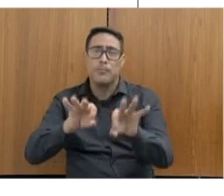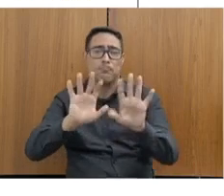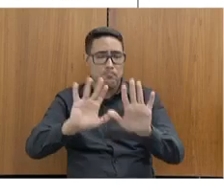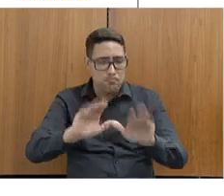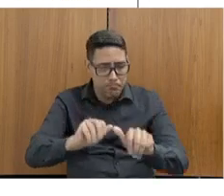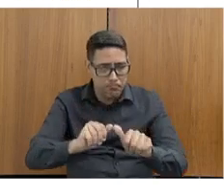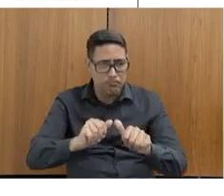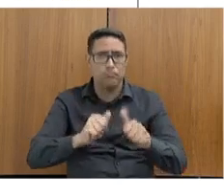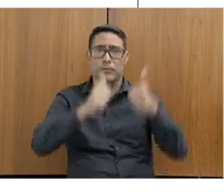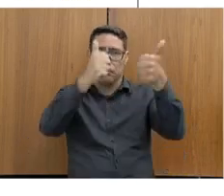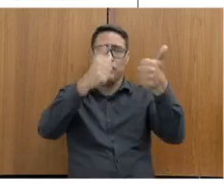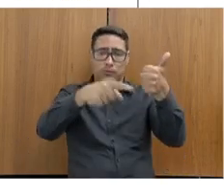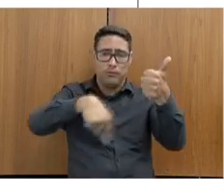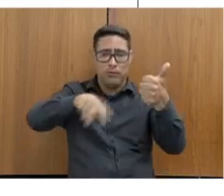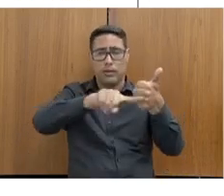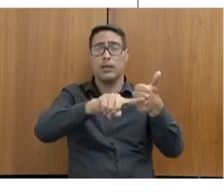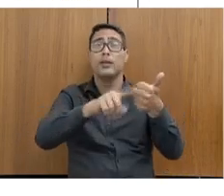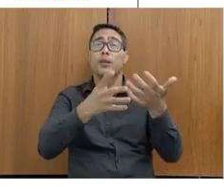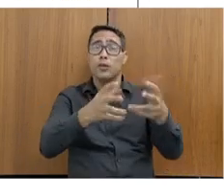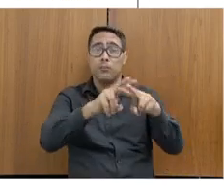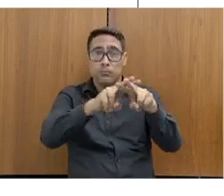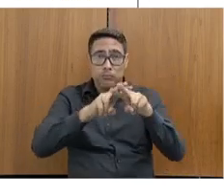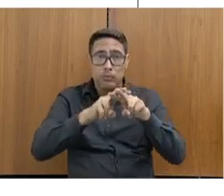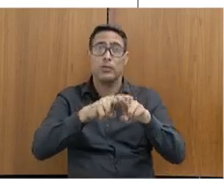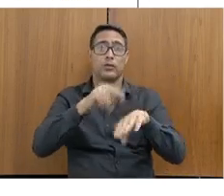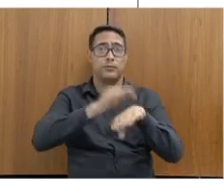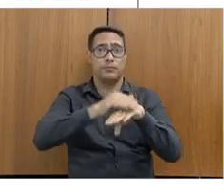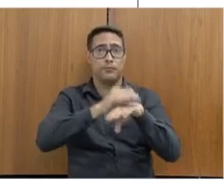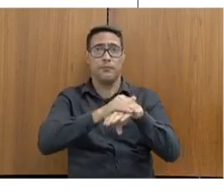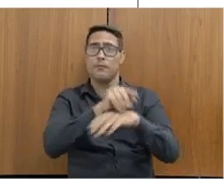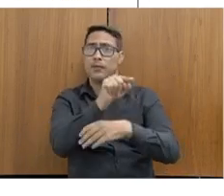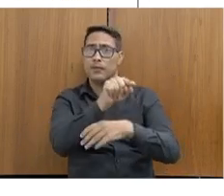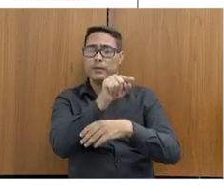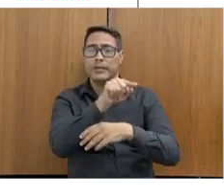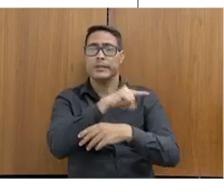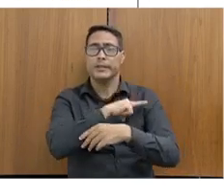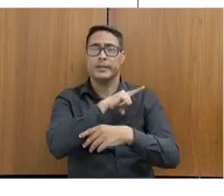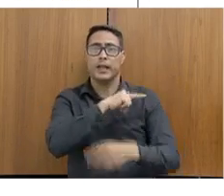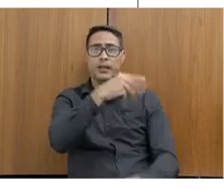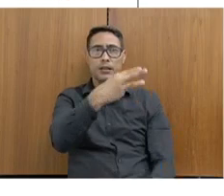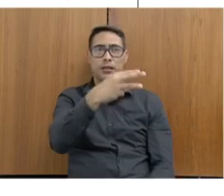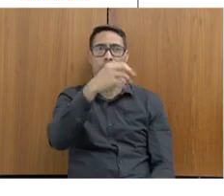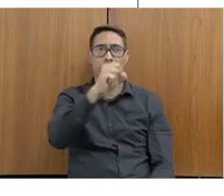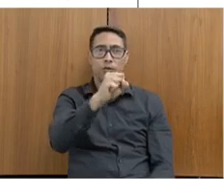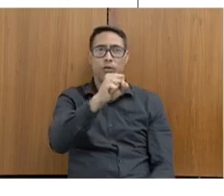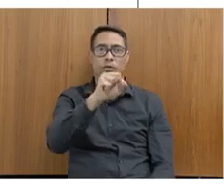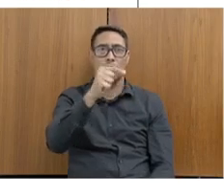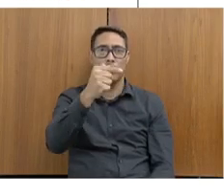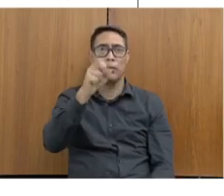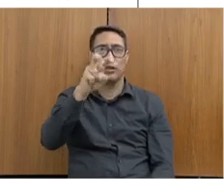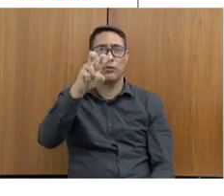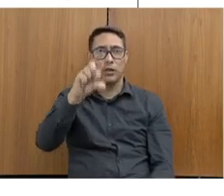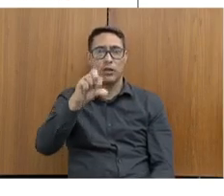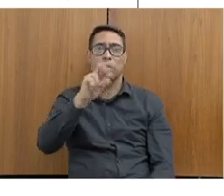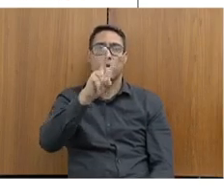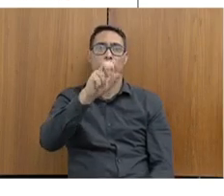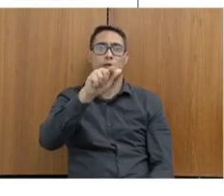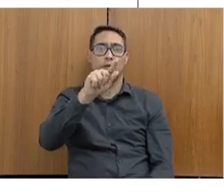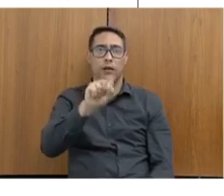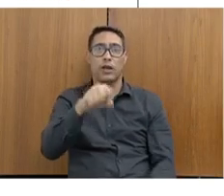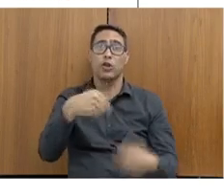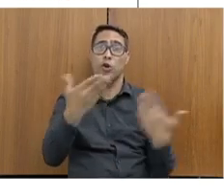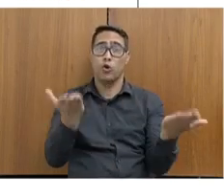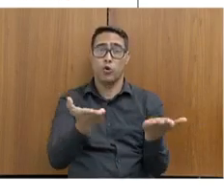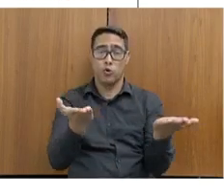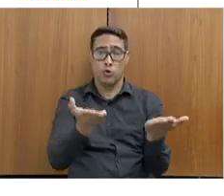essas unidades. Então, no sistema prisional convencional, nós temos aí 38.759 vagas, e hoje a